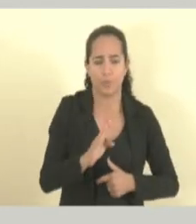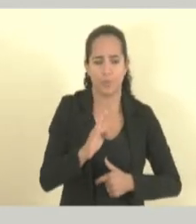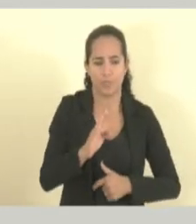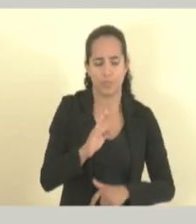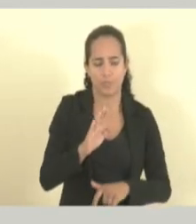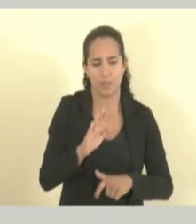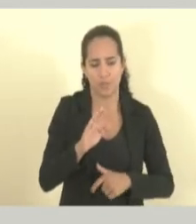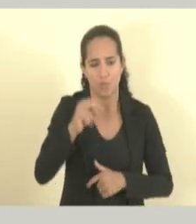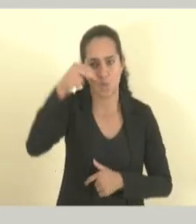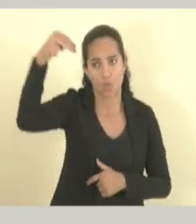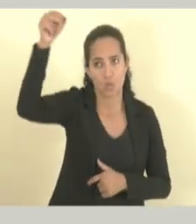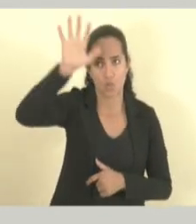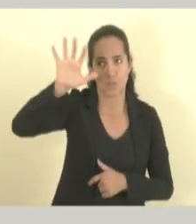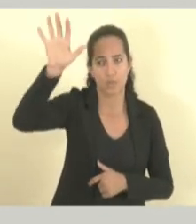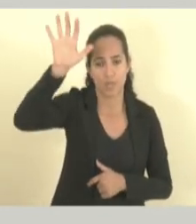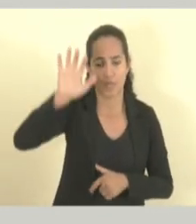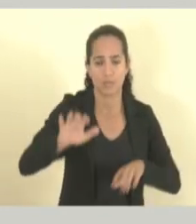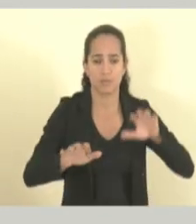Minas e Espírito Santo.